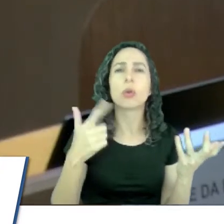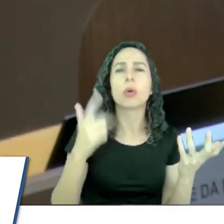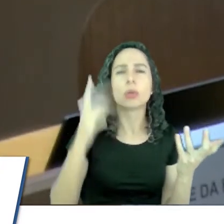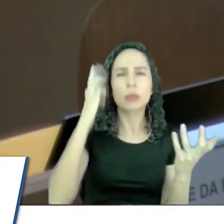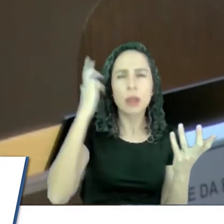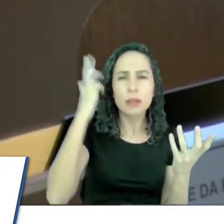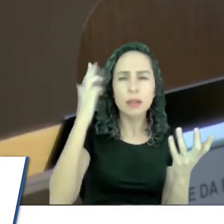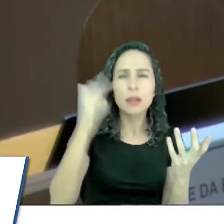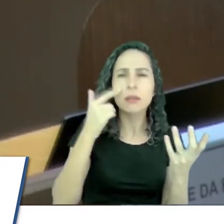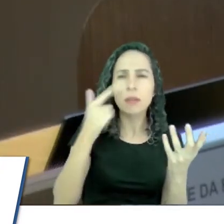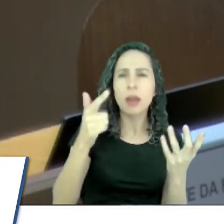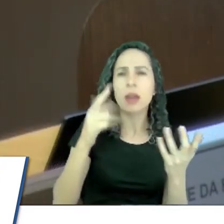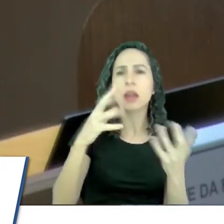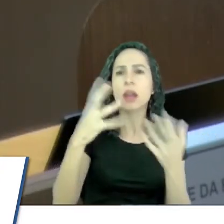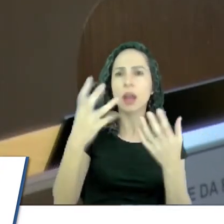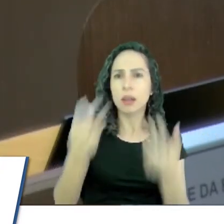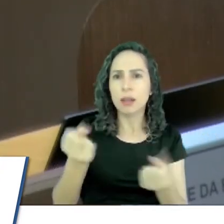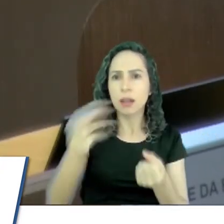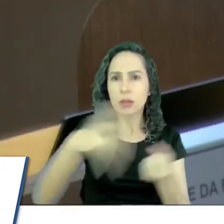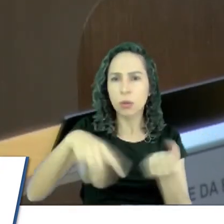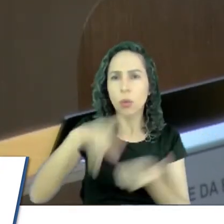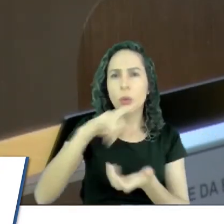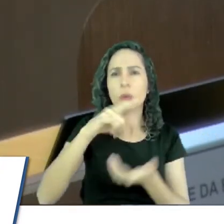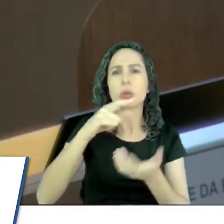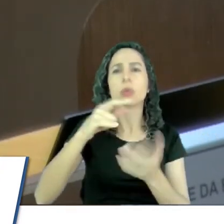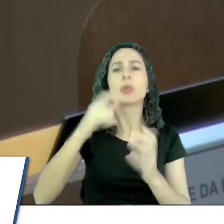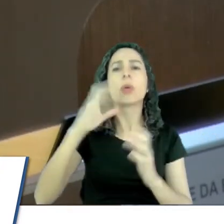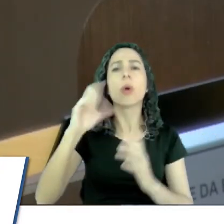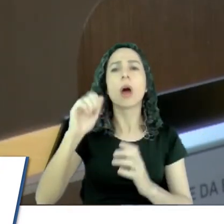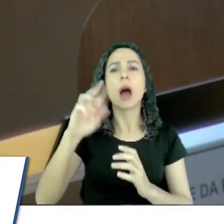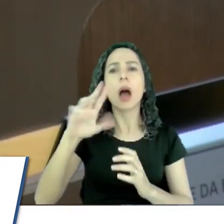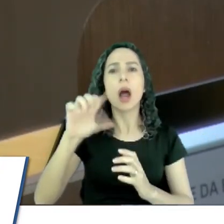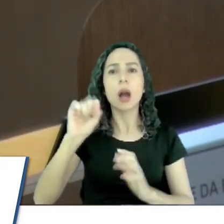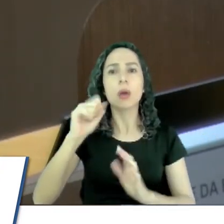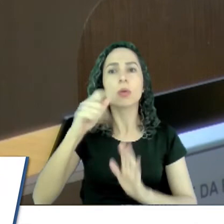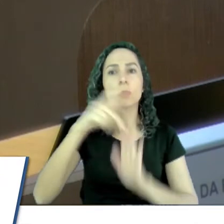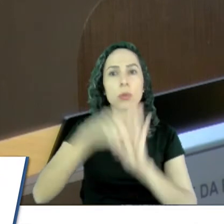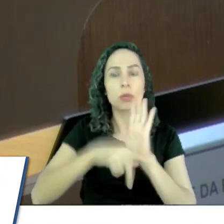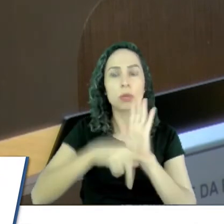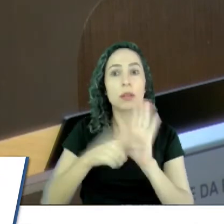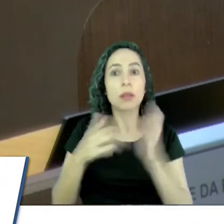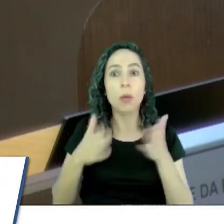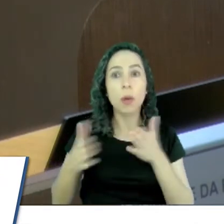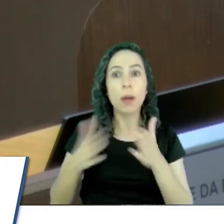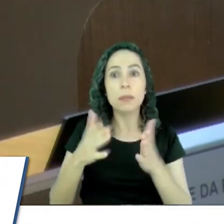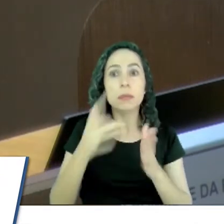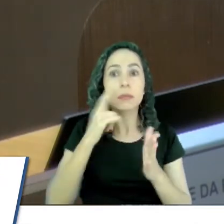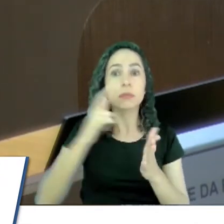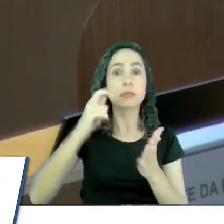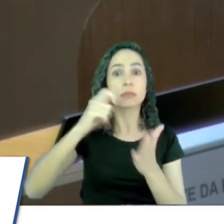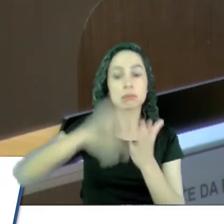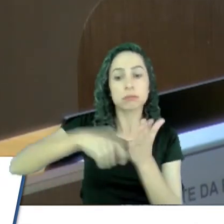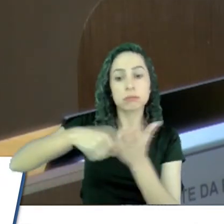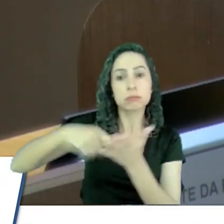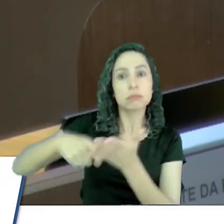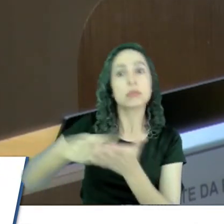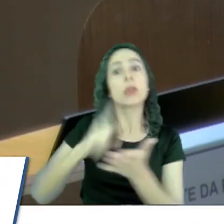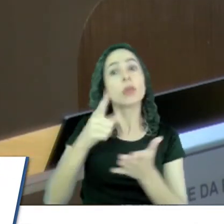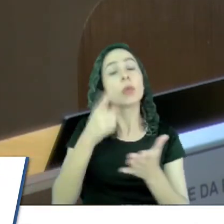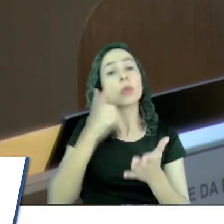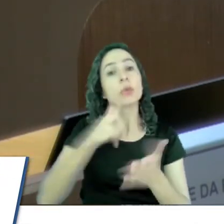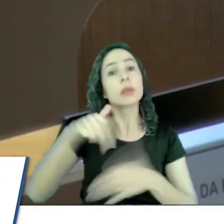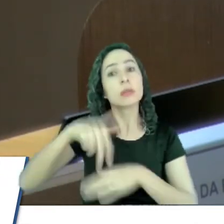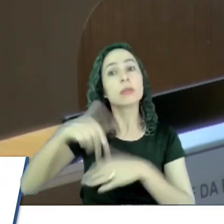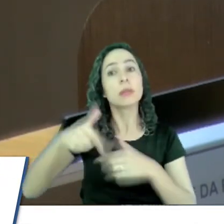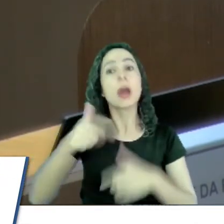aceitarem, o Carlos está fazendo um projeto, nós temos que tentar achar um caminho de regularizar desse poder de trabalhar. Eu tenho certeza do que o São Madeu mais quer